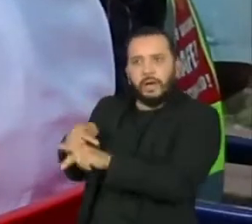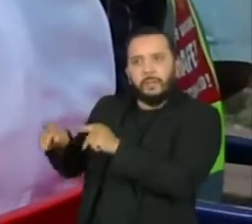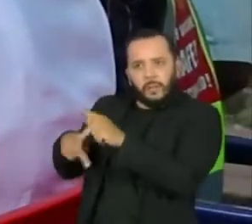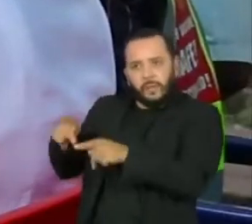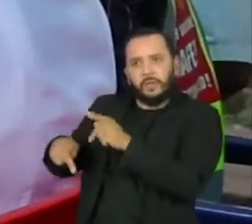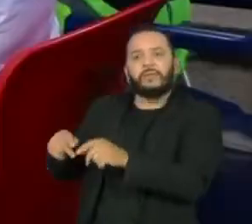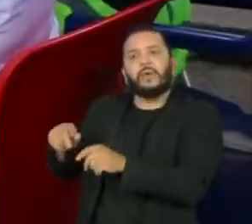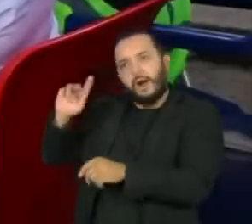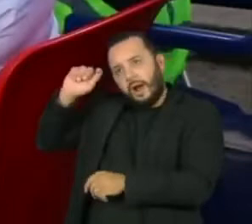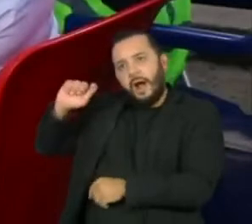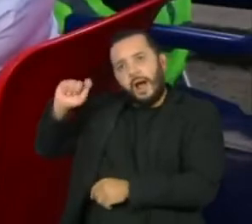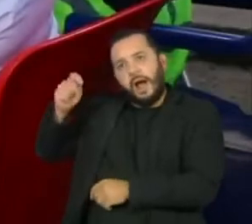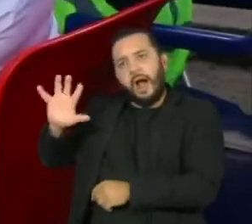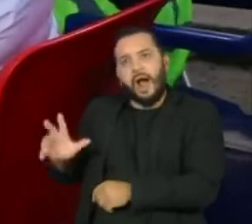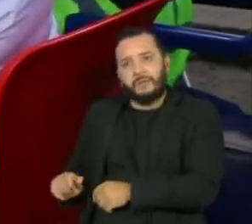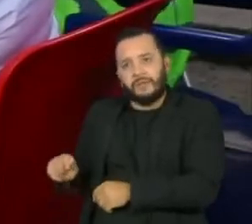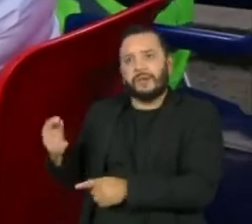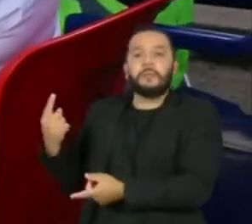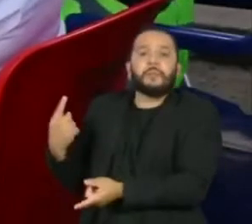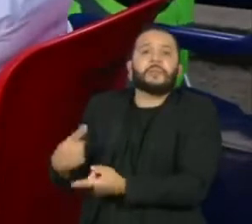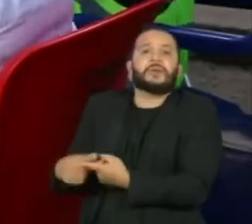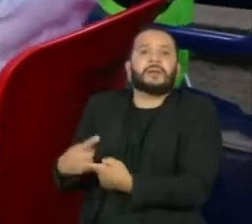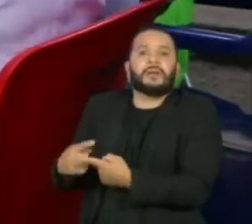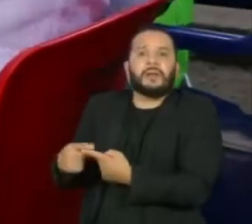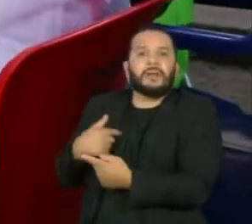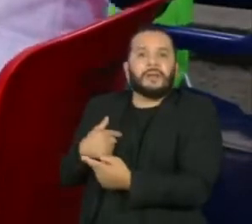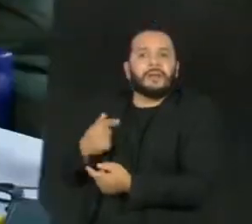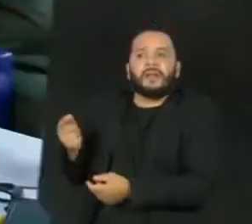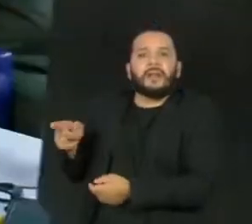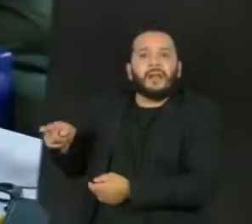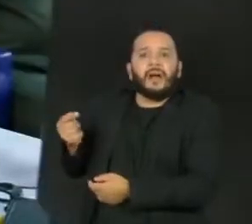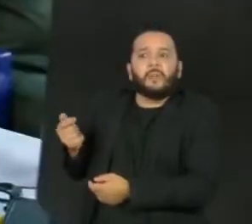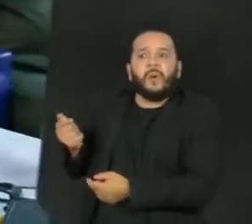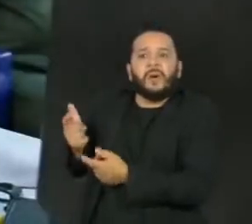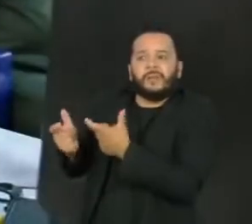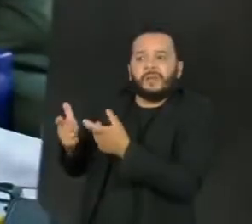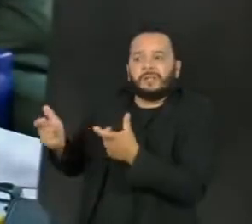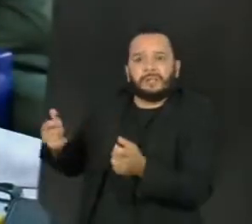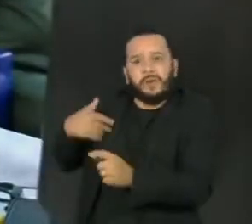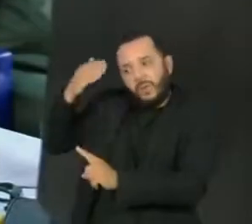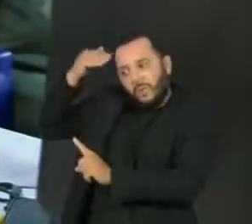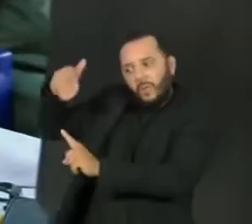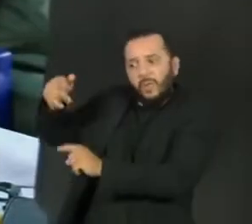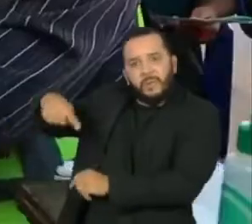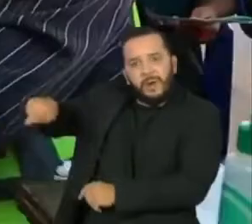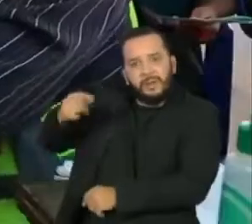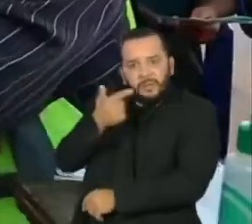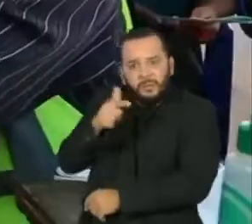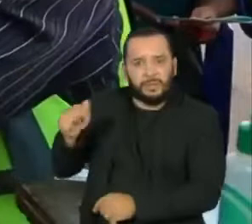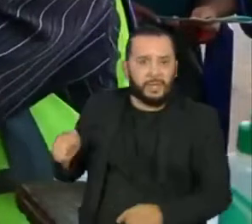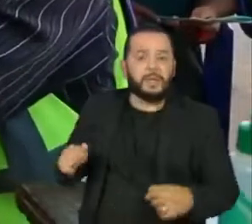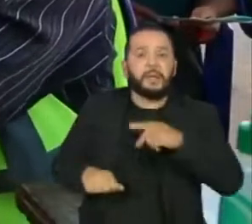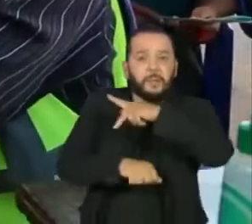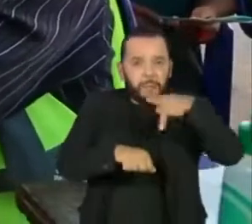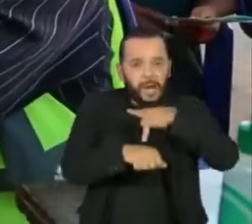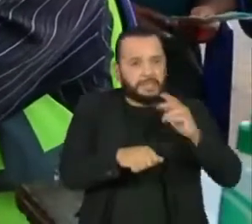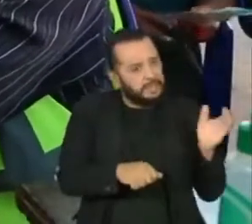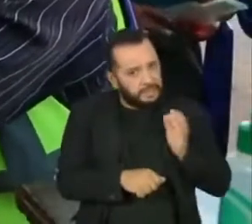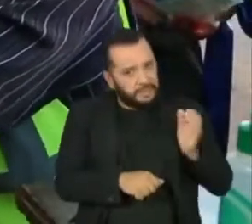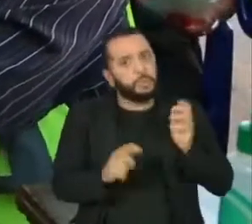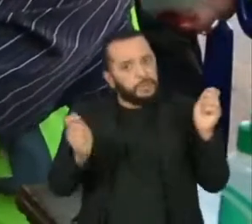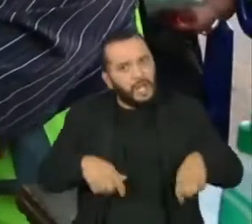ser culpada pelos níveis imorais da vacinação no continente. Os países que têm recursos econômicos